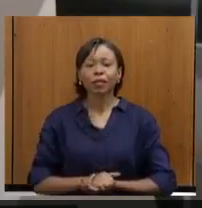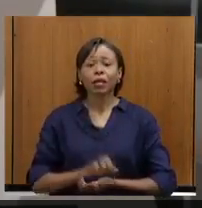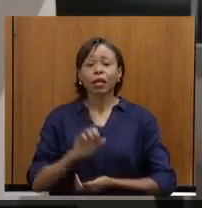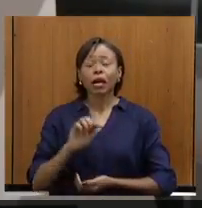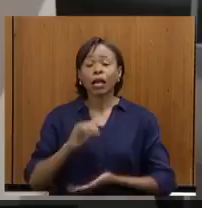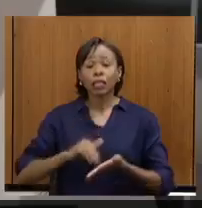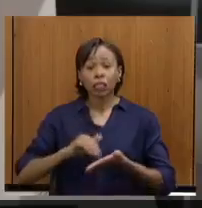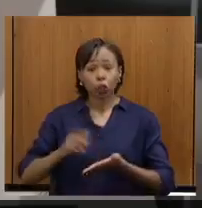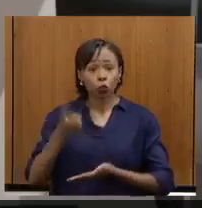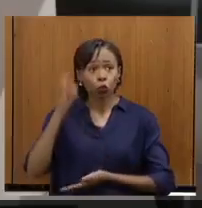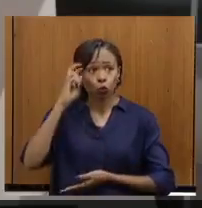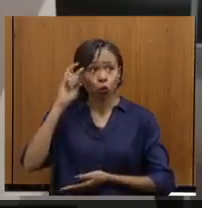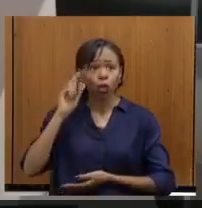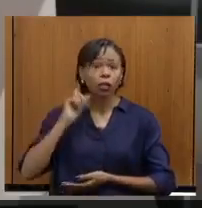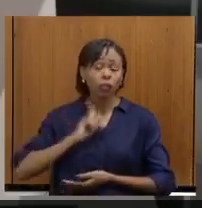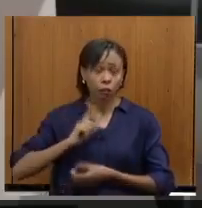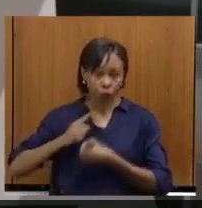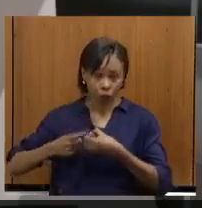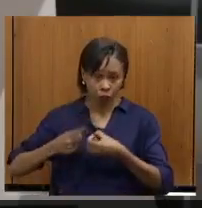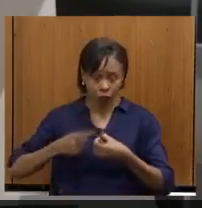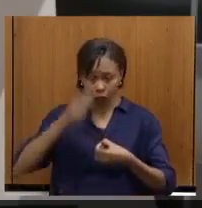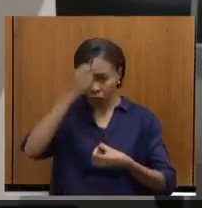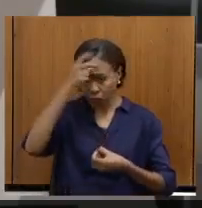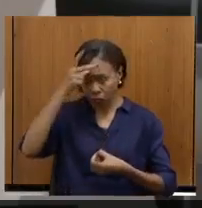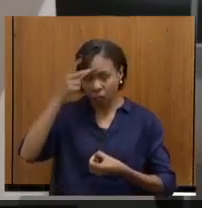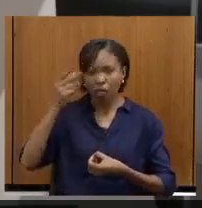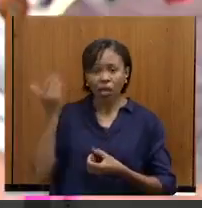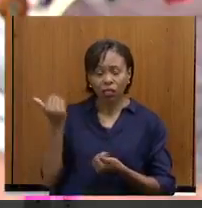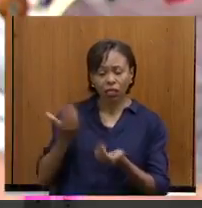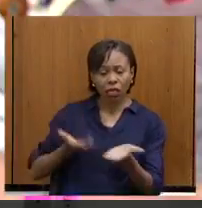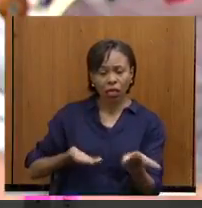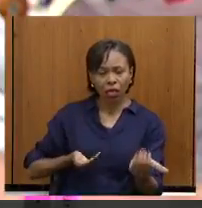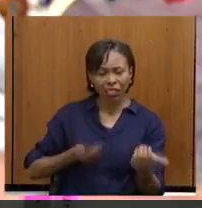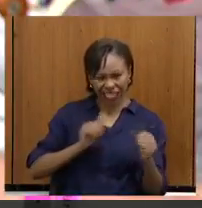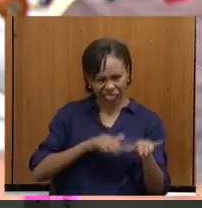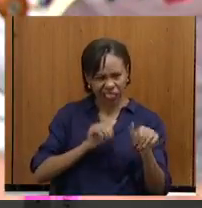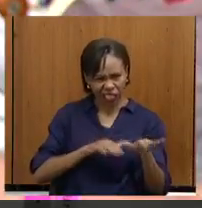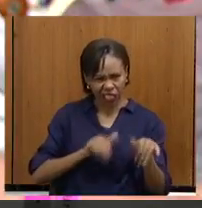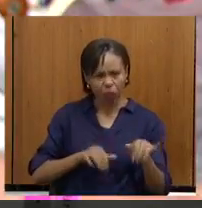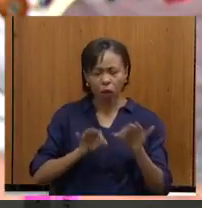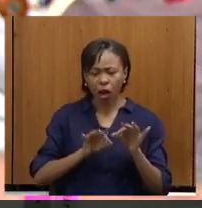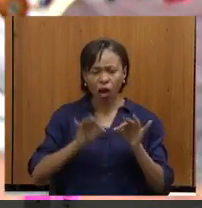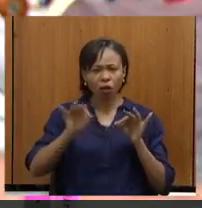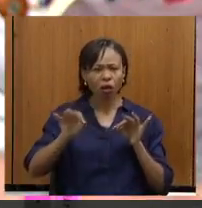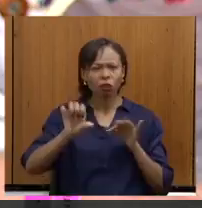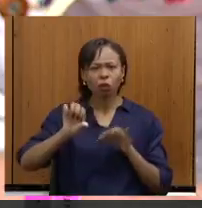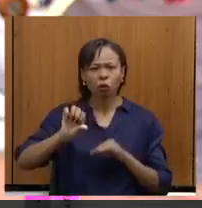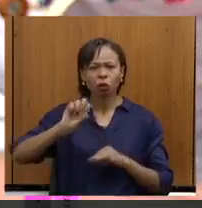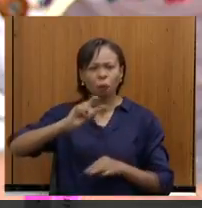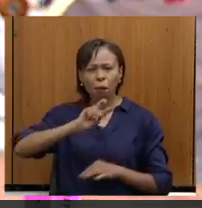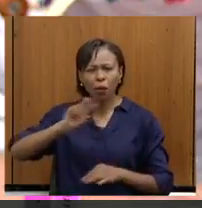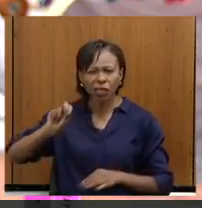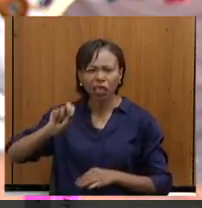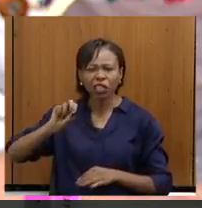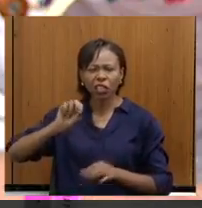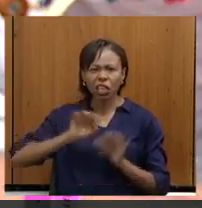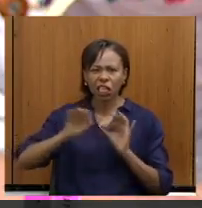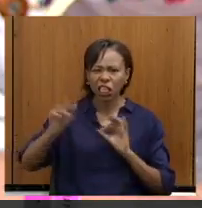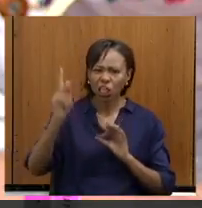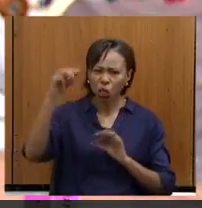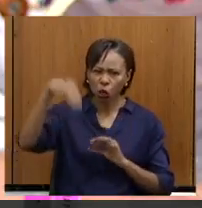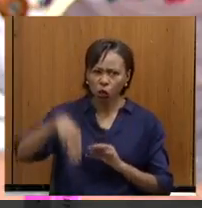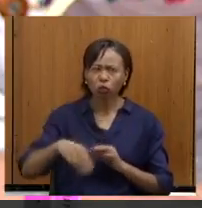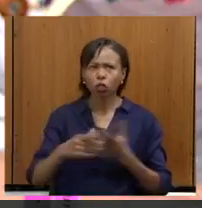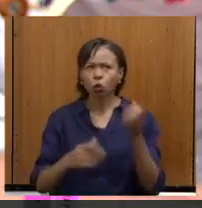município, só em setembro nós andamos 9.500 quilômetros. Depois, de outubro, 3.000 quilômetros,